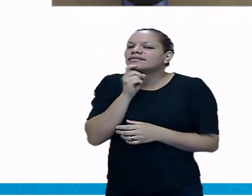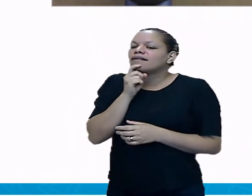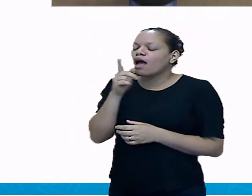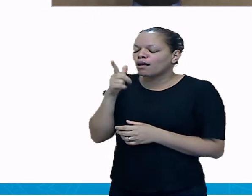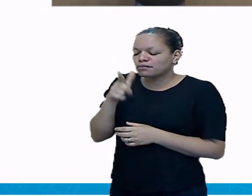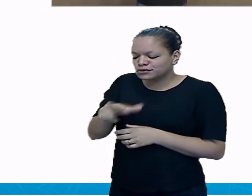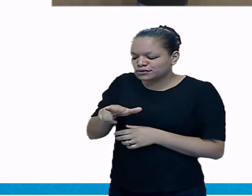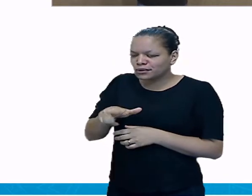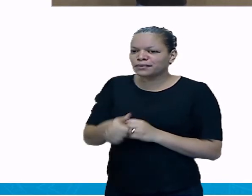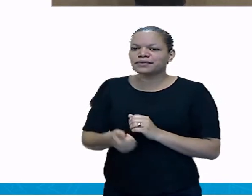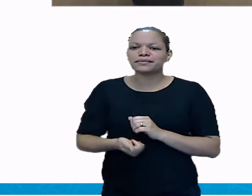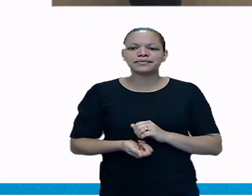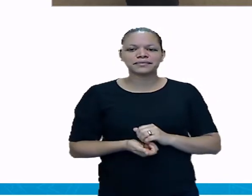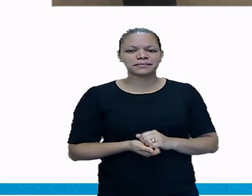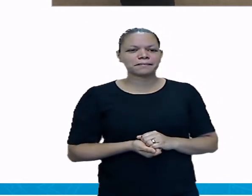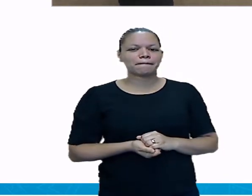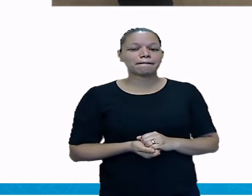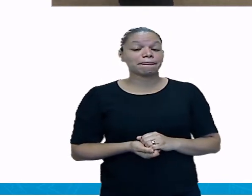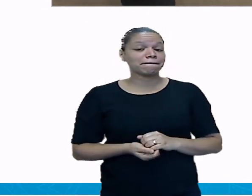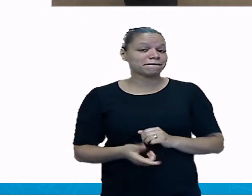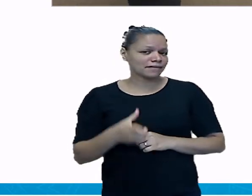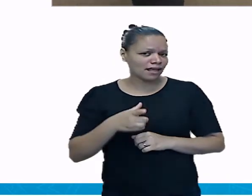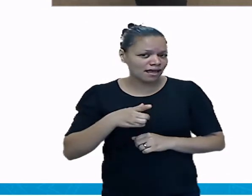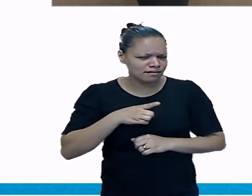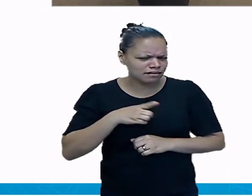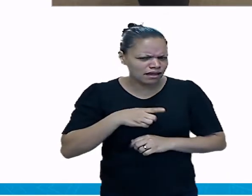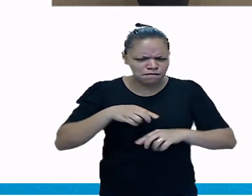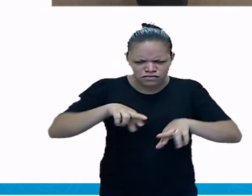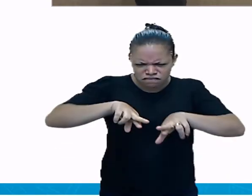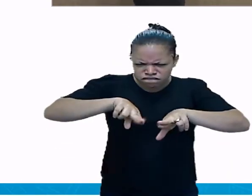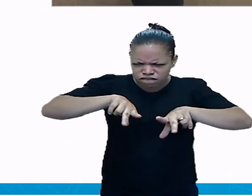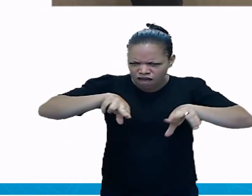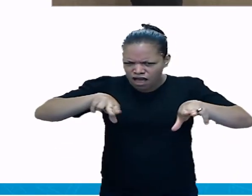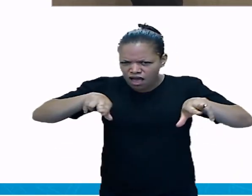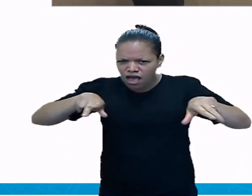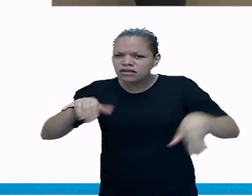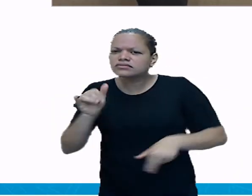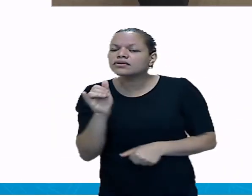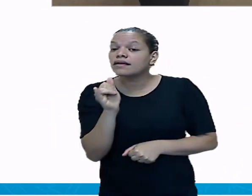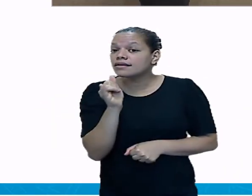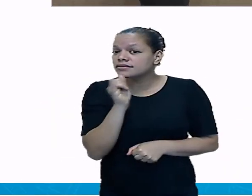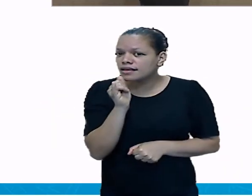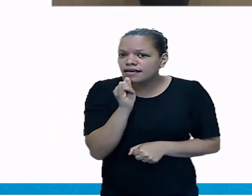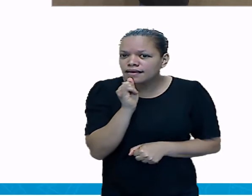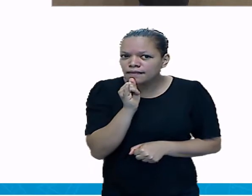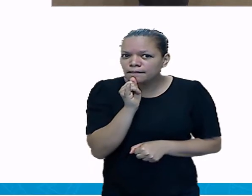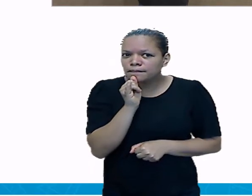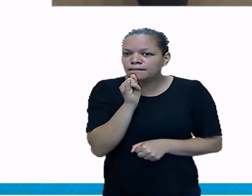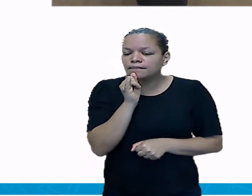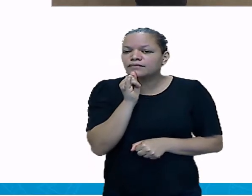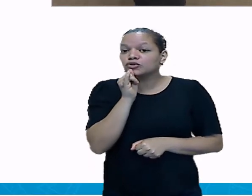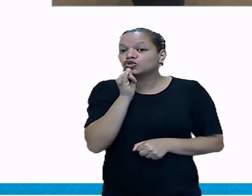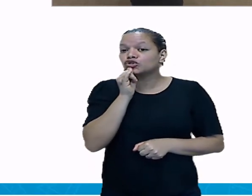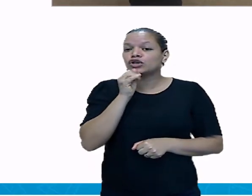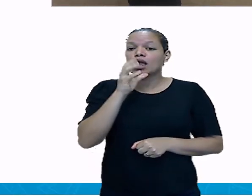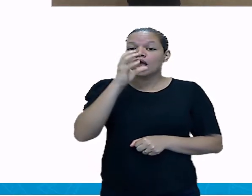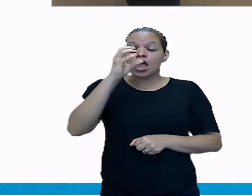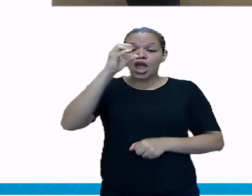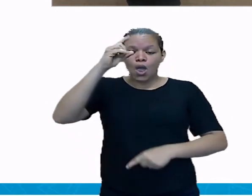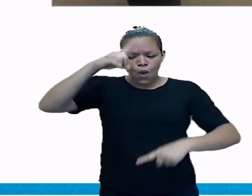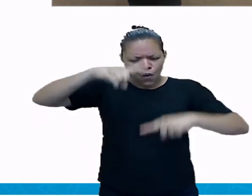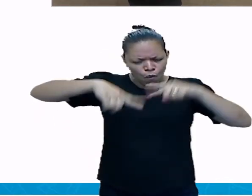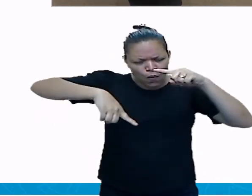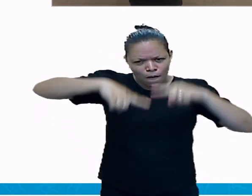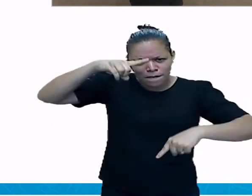Temos os bons condutores de calor. Os bons condutores são os materiais que